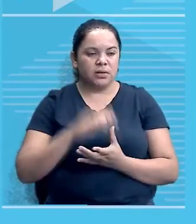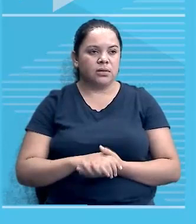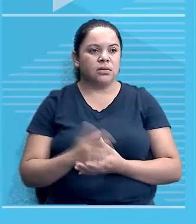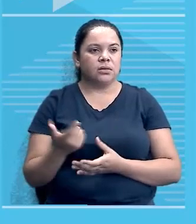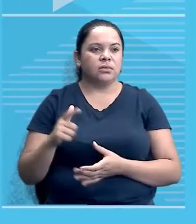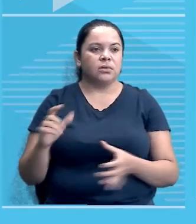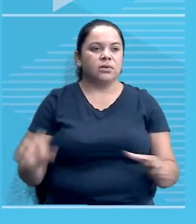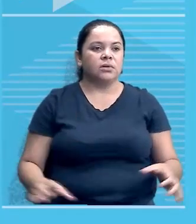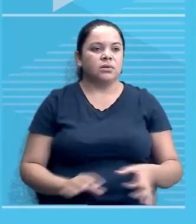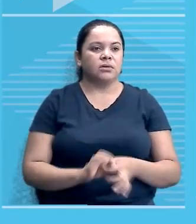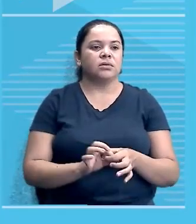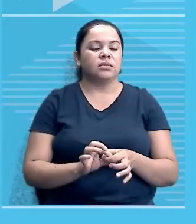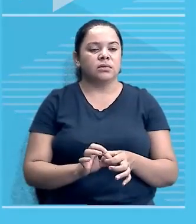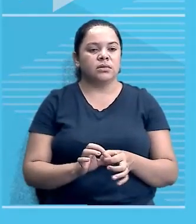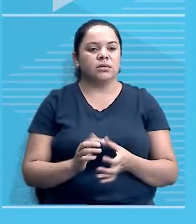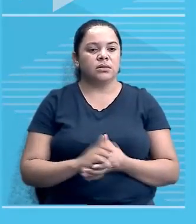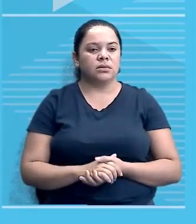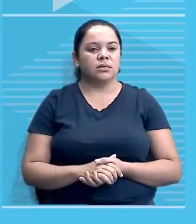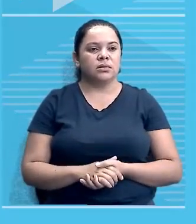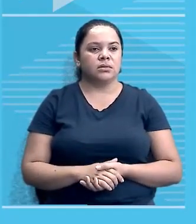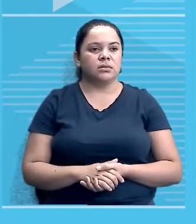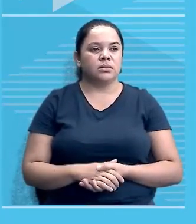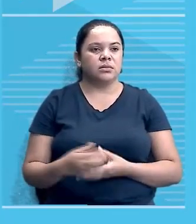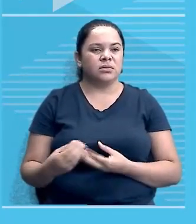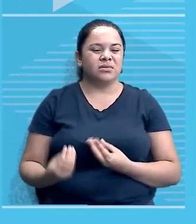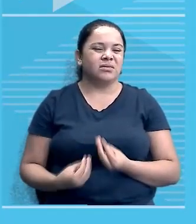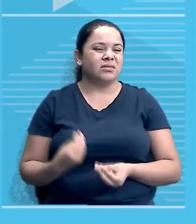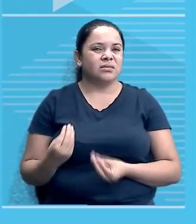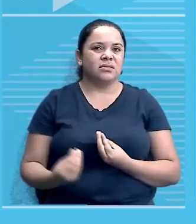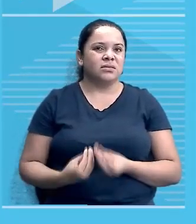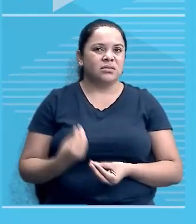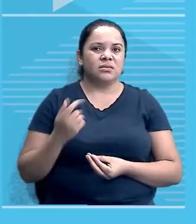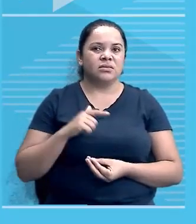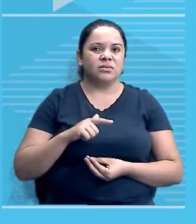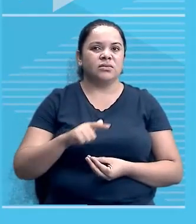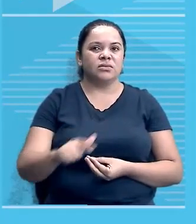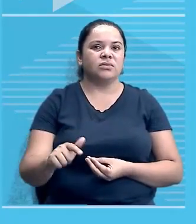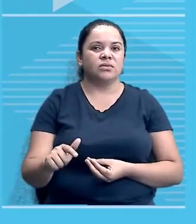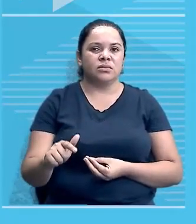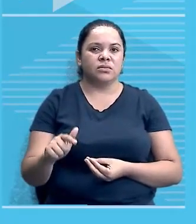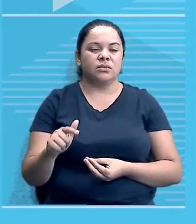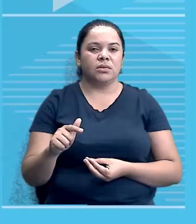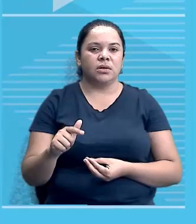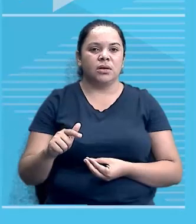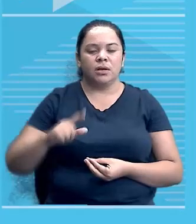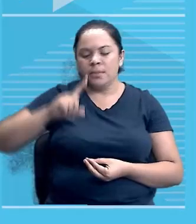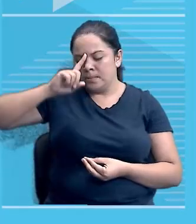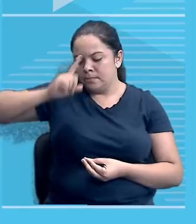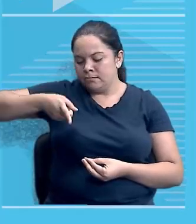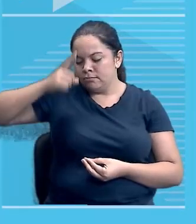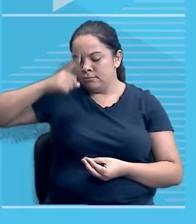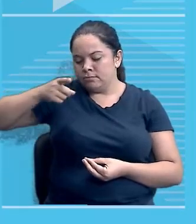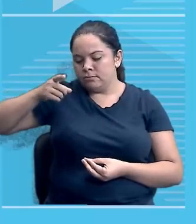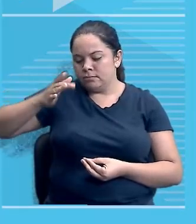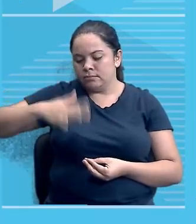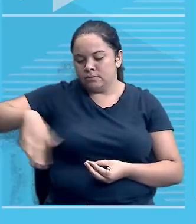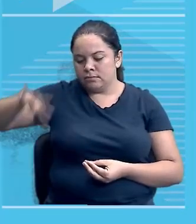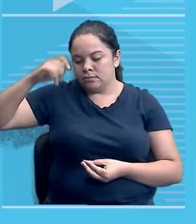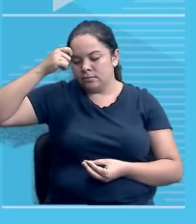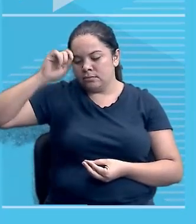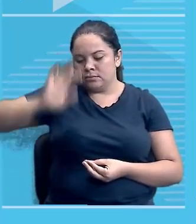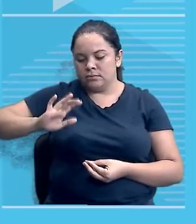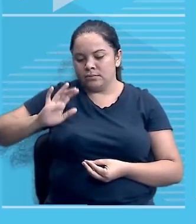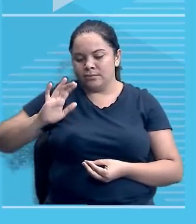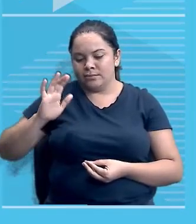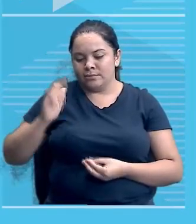não tem como continuar exercendo, assim, um comando nas suas colônias na África. E, ora mais, se quem